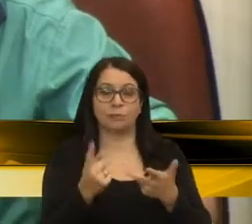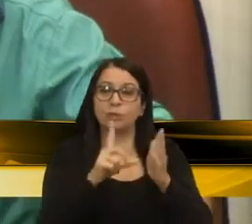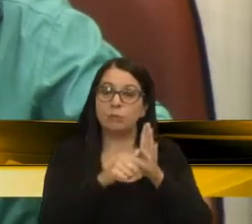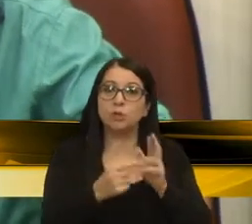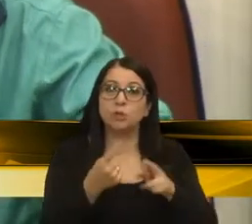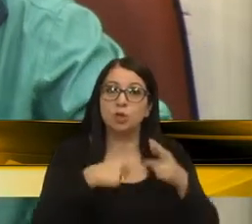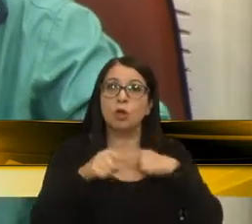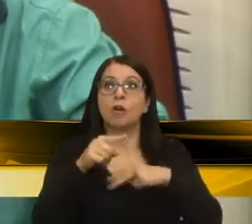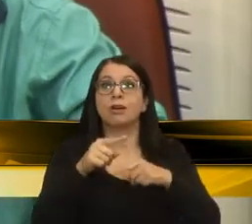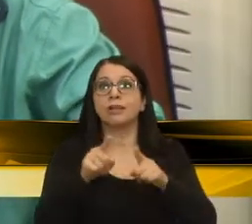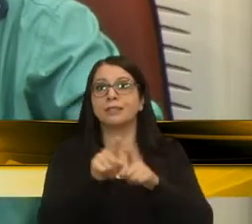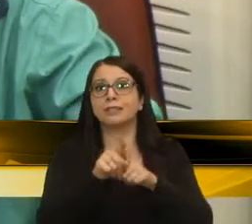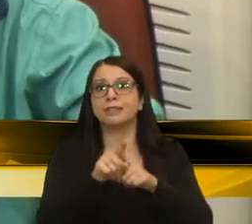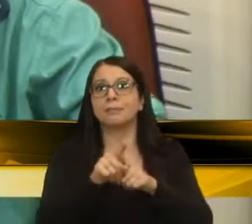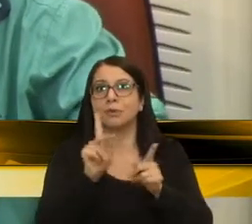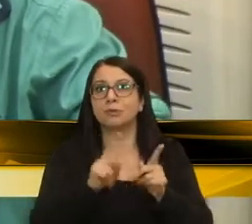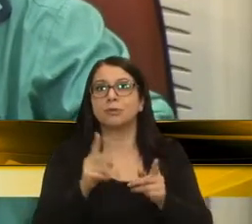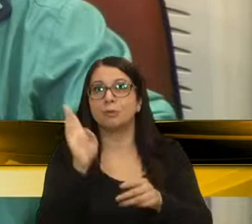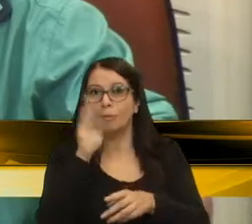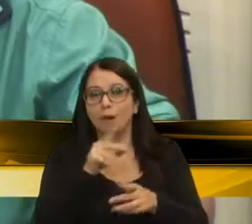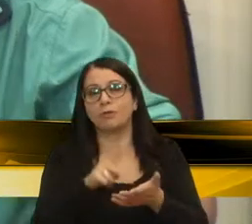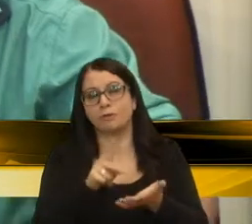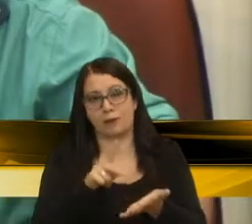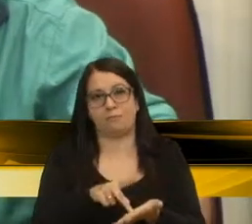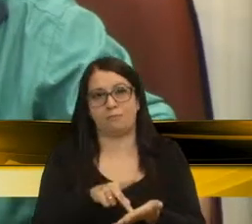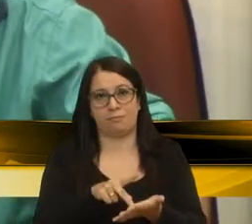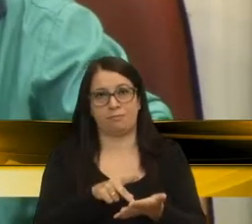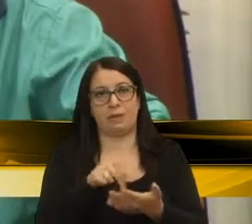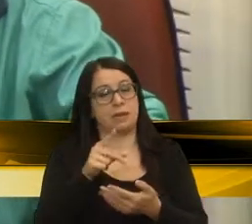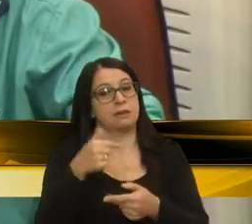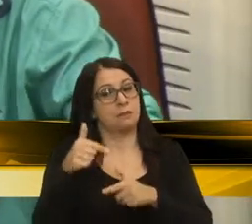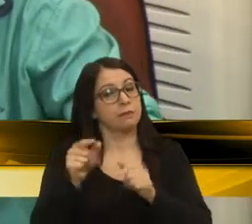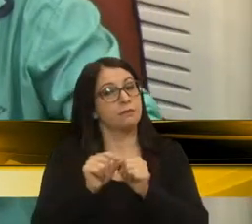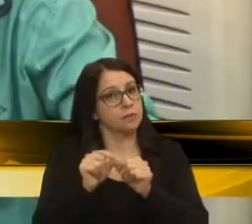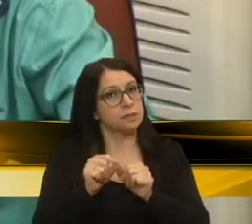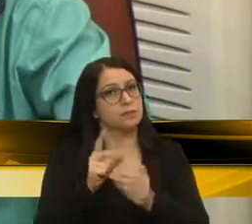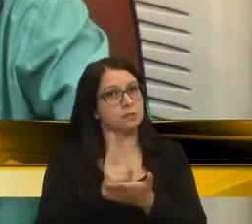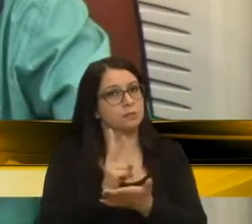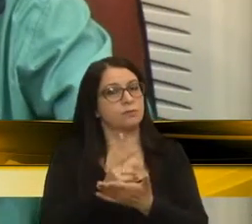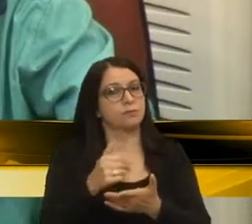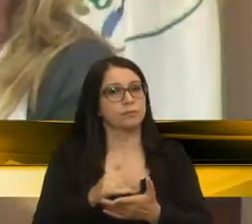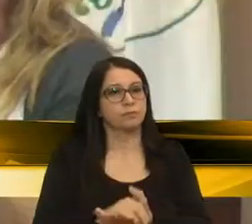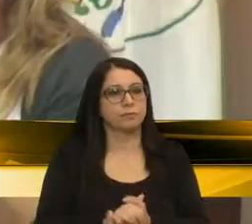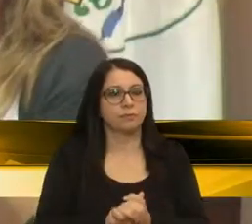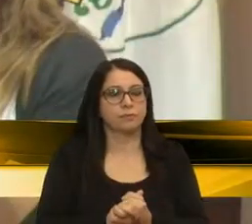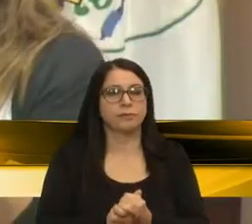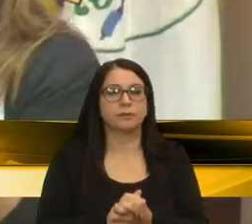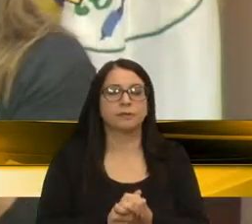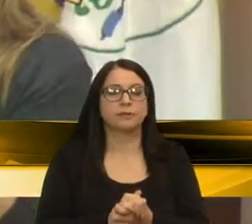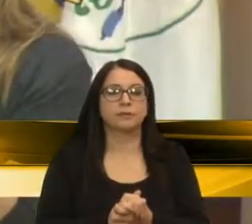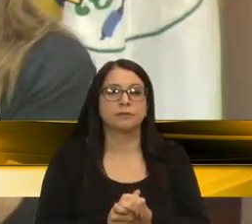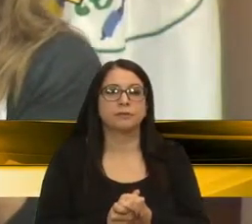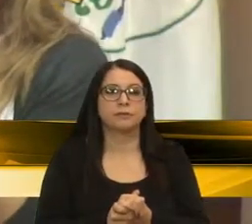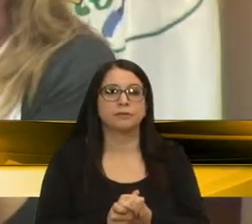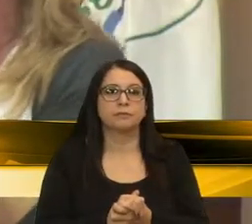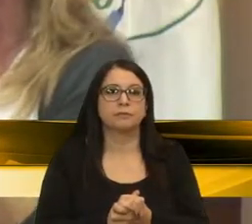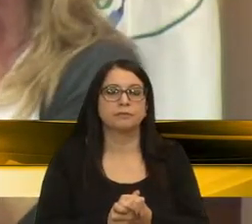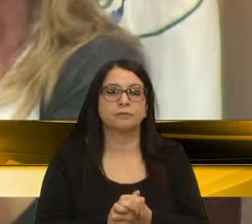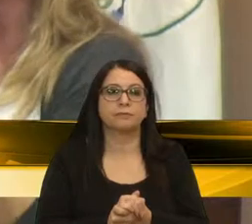se torne a ser bandido mesmo, mas esse trabalho que a senhora está fazendo é muito importante e continue, vereador. Obrigada.